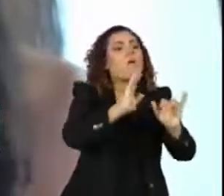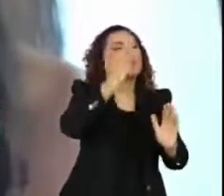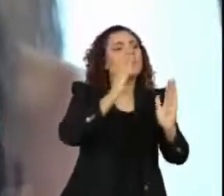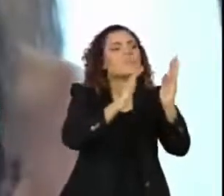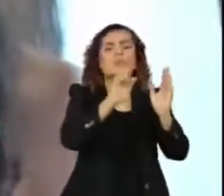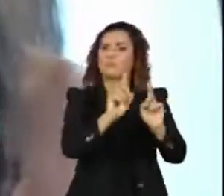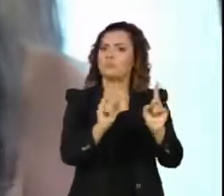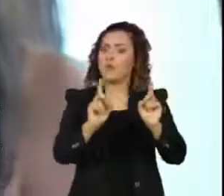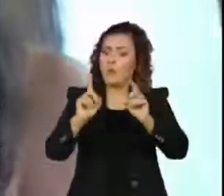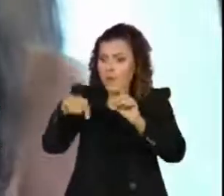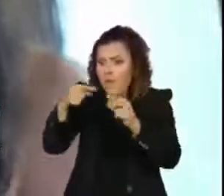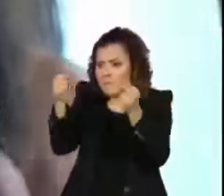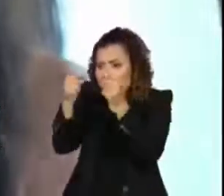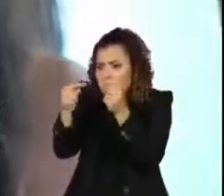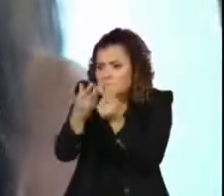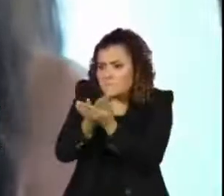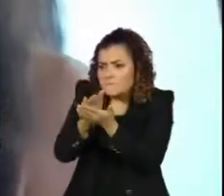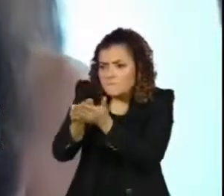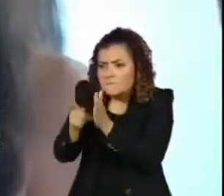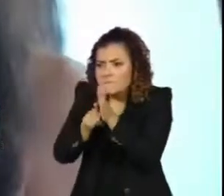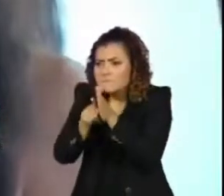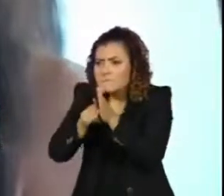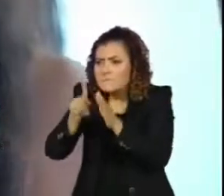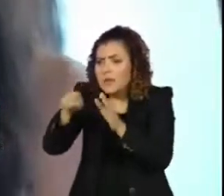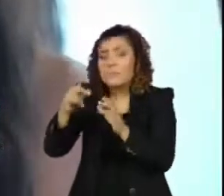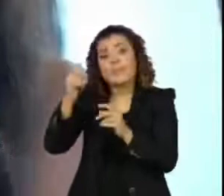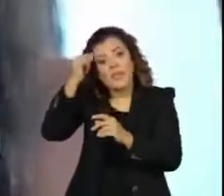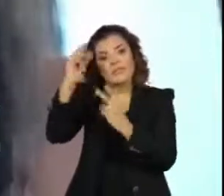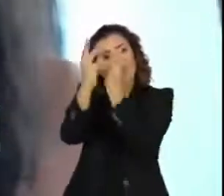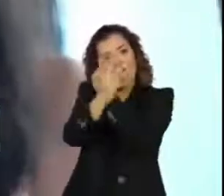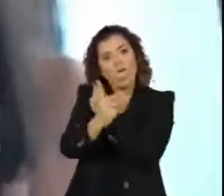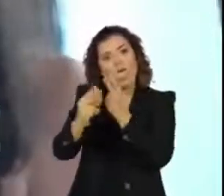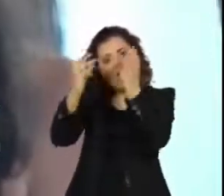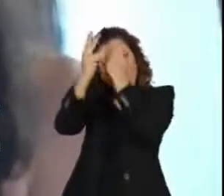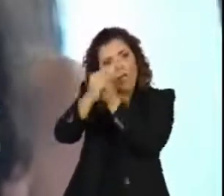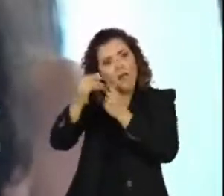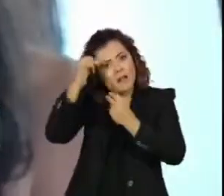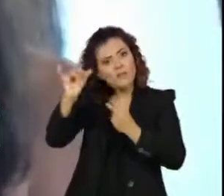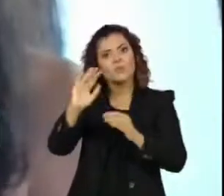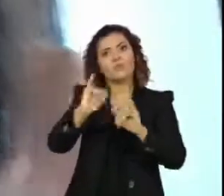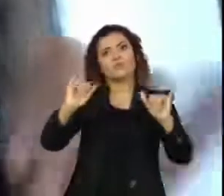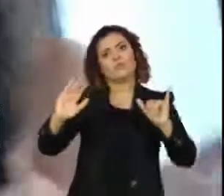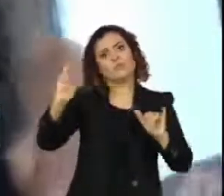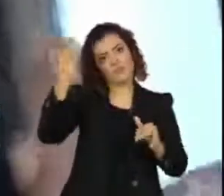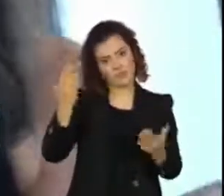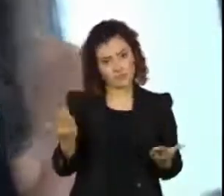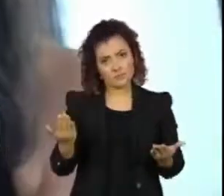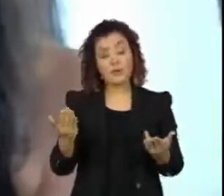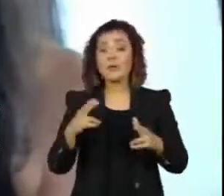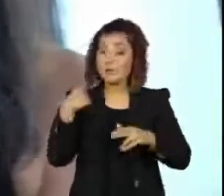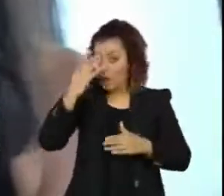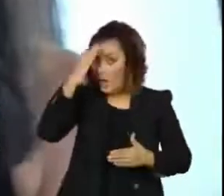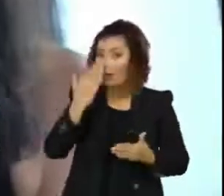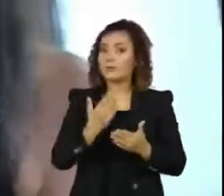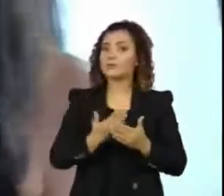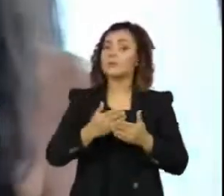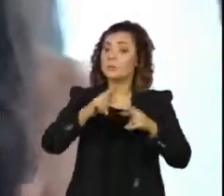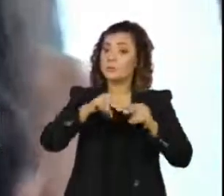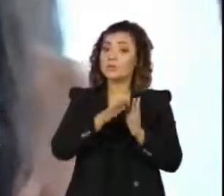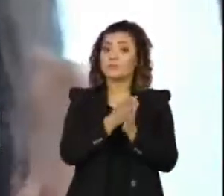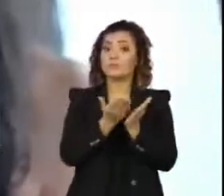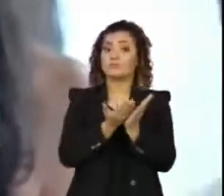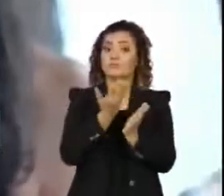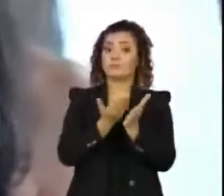cruzar as fontes, para que a gente não caia nessa política equivocada das fake news. Nós tentamos fazer isso com a